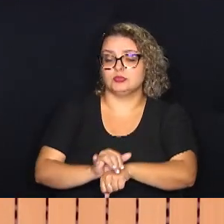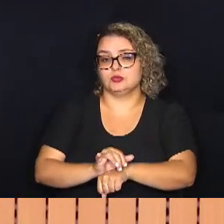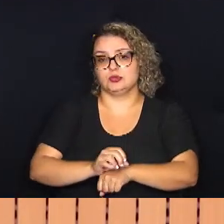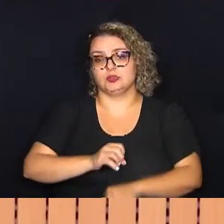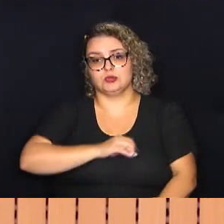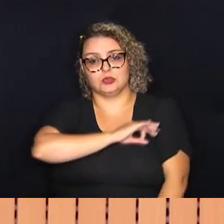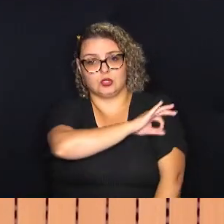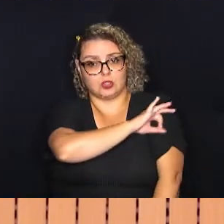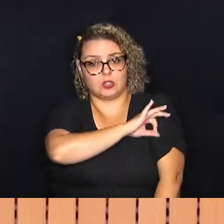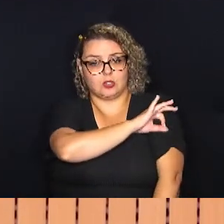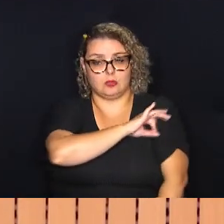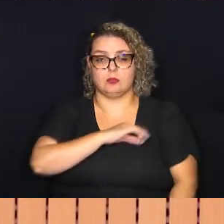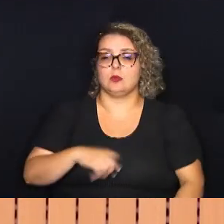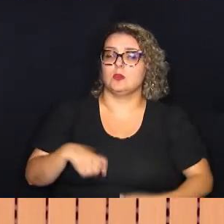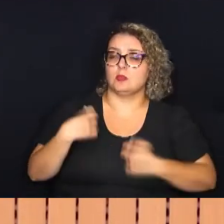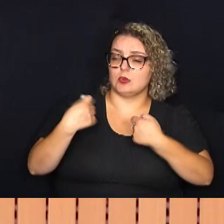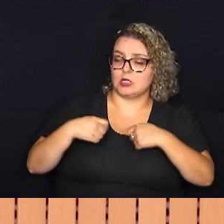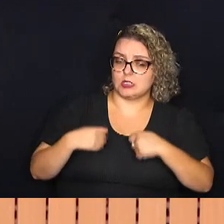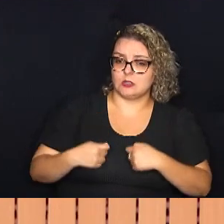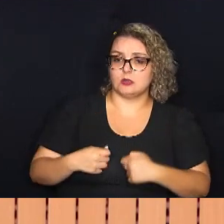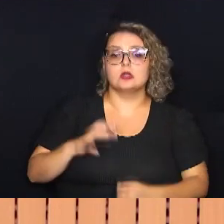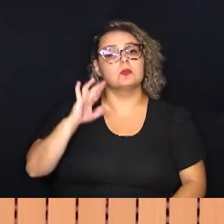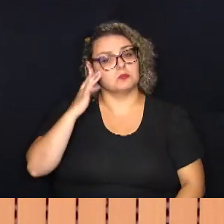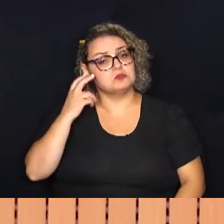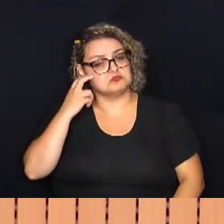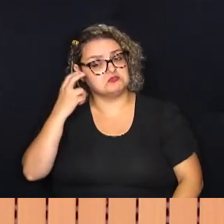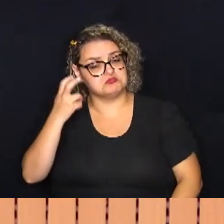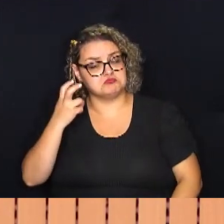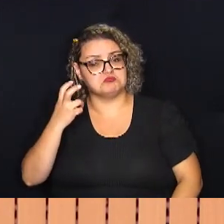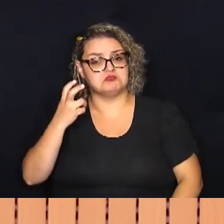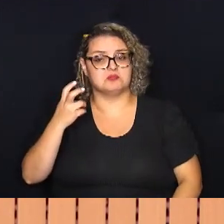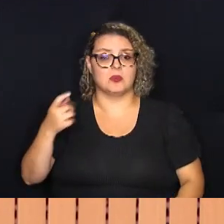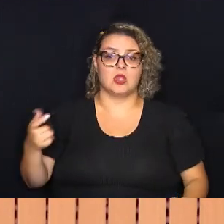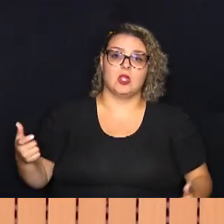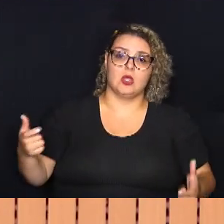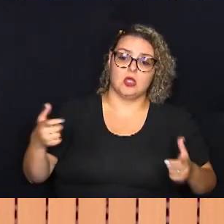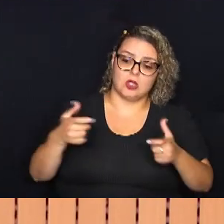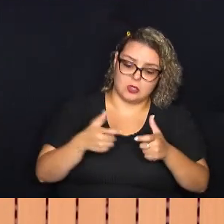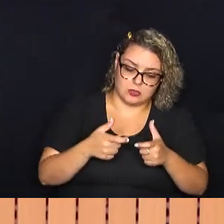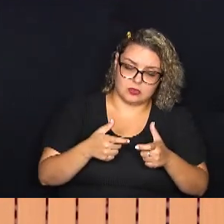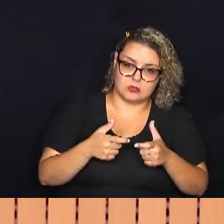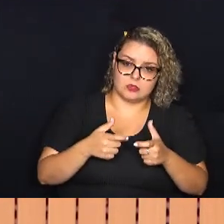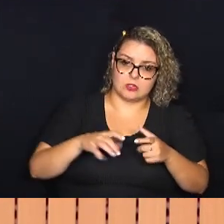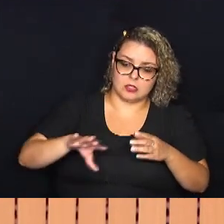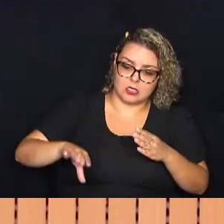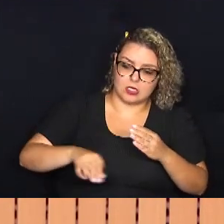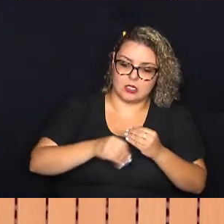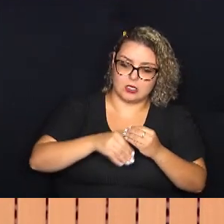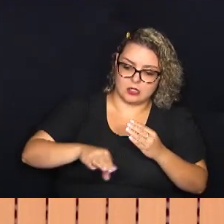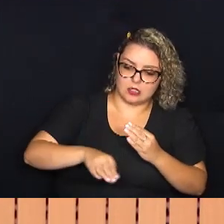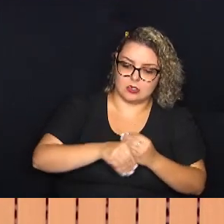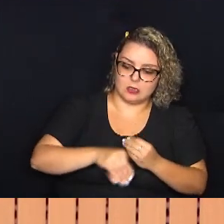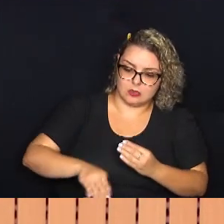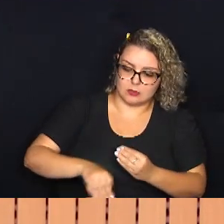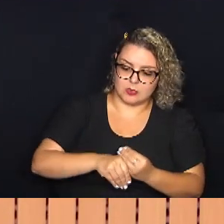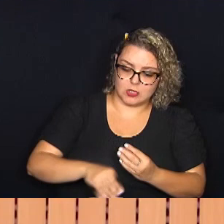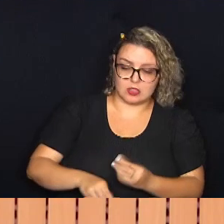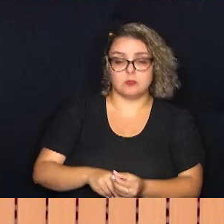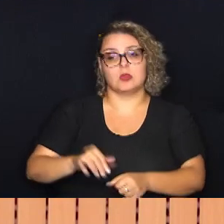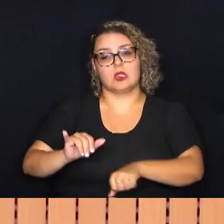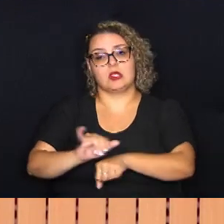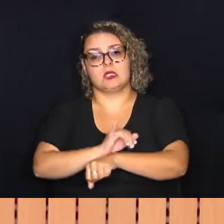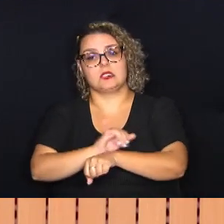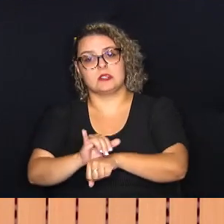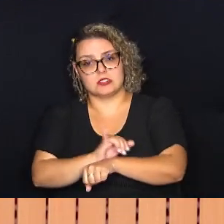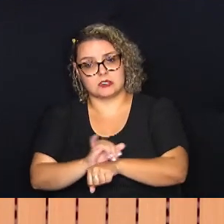que o prefeito solicitou, que eu acho muito inteligente, que é reduzir e ir complementando, que